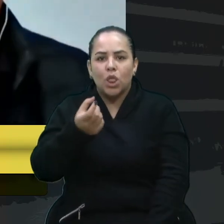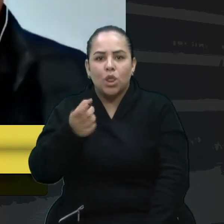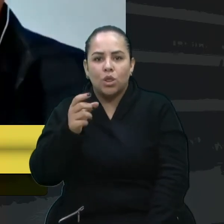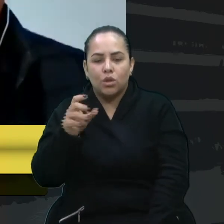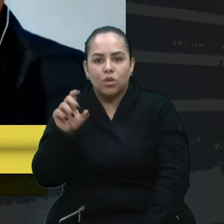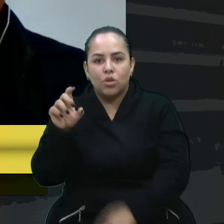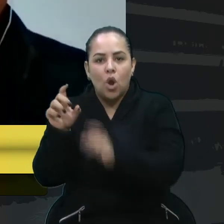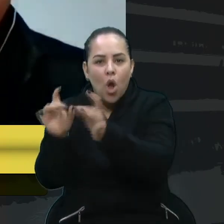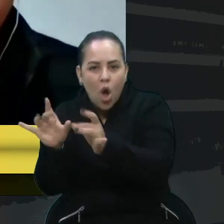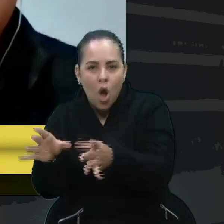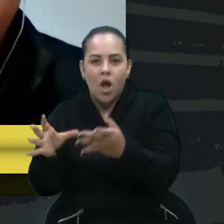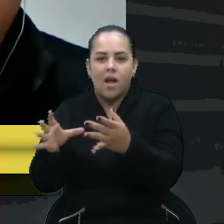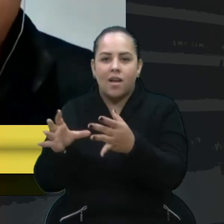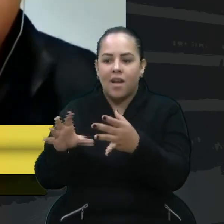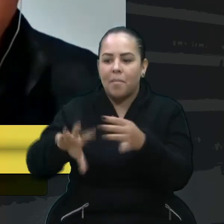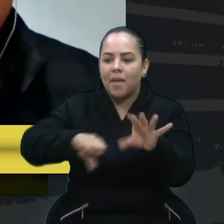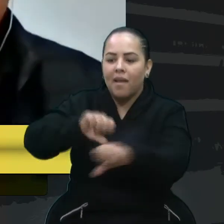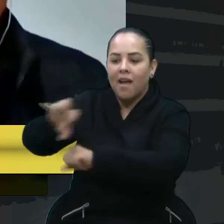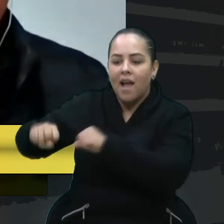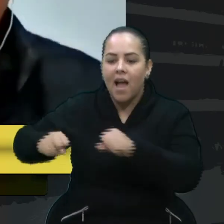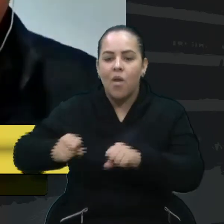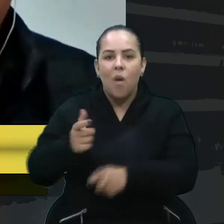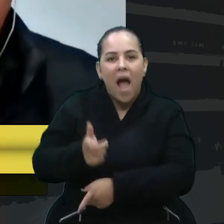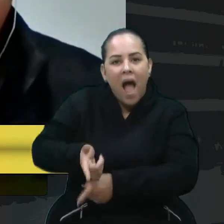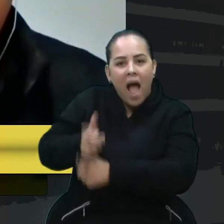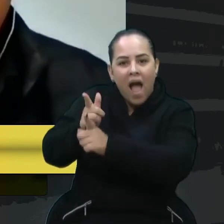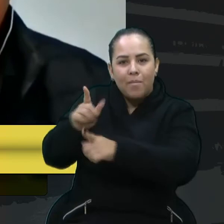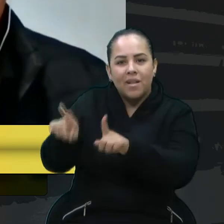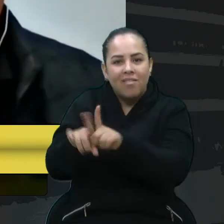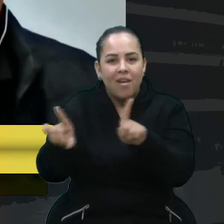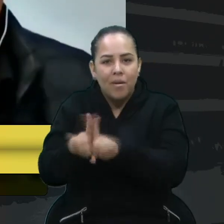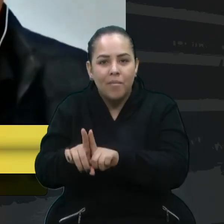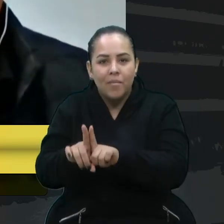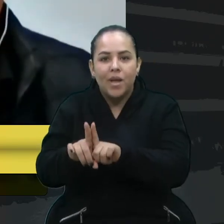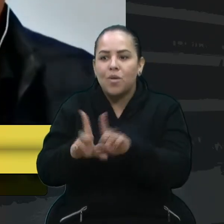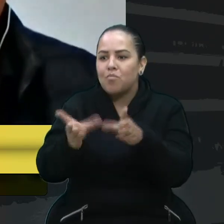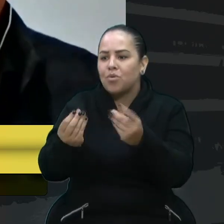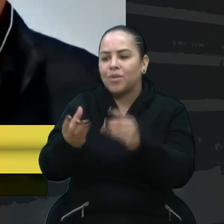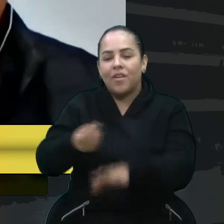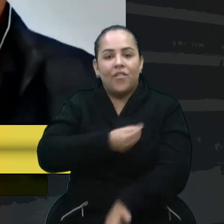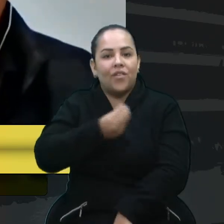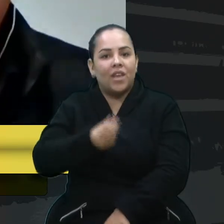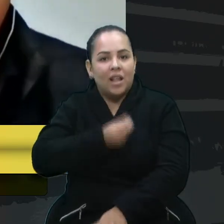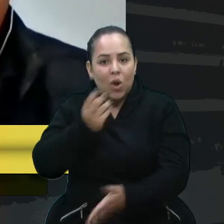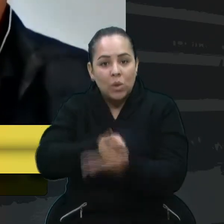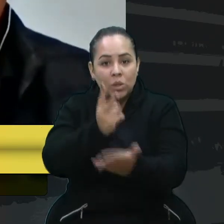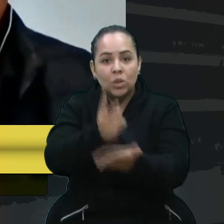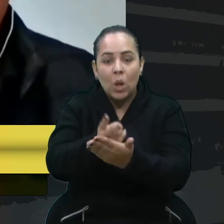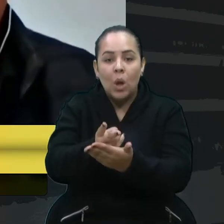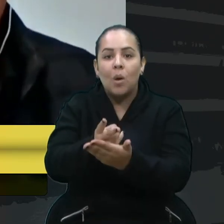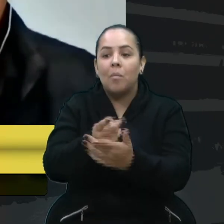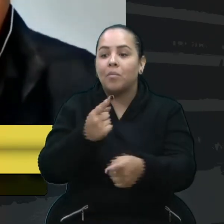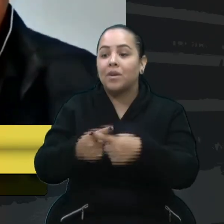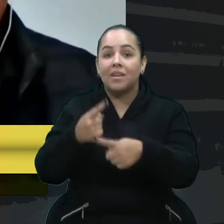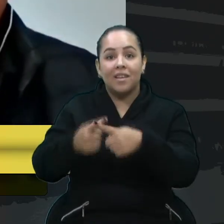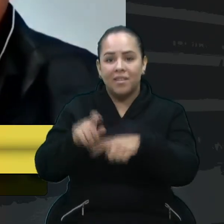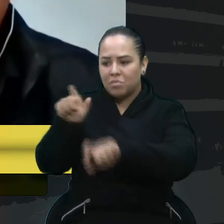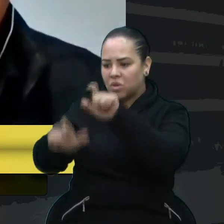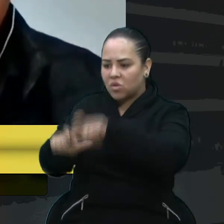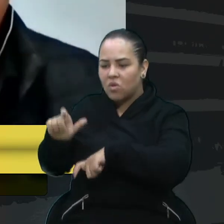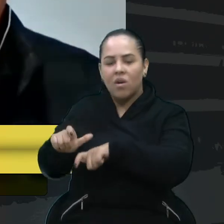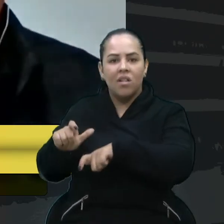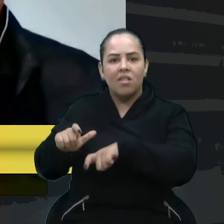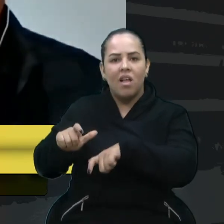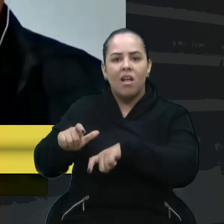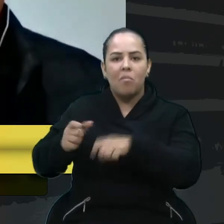foi apreendido, muitas vidas foram poupadas por causa das blitz, porque os irresponsáveis andam alcoolisados e